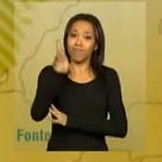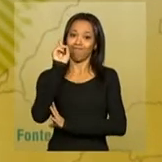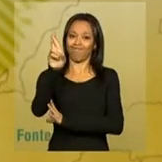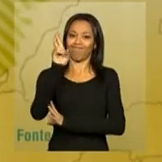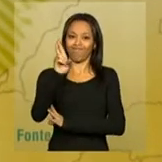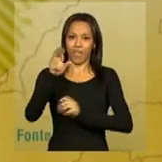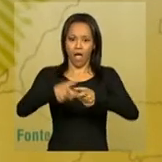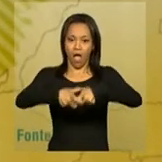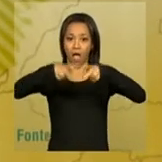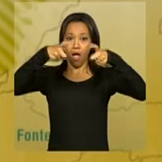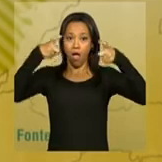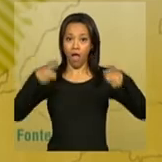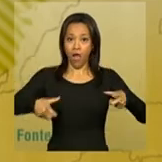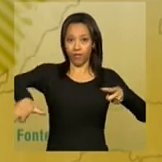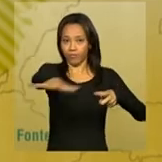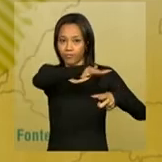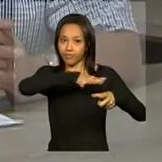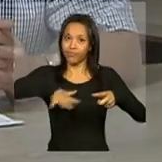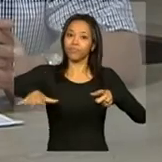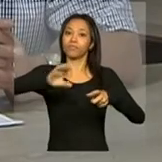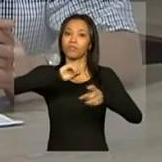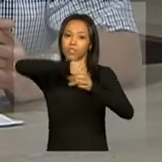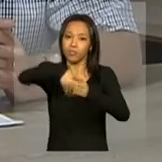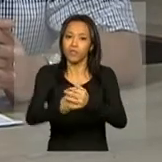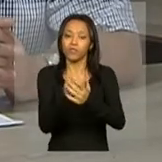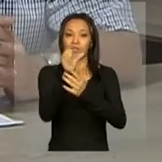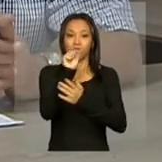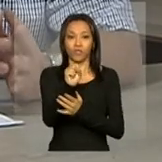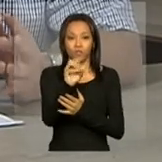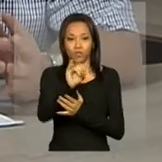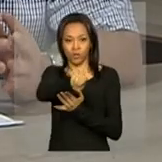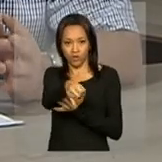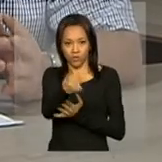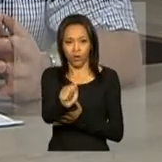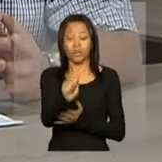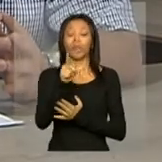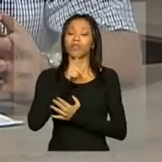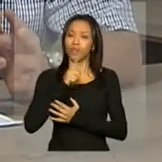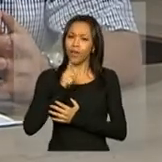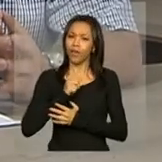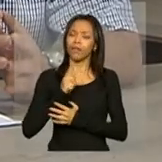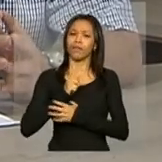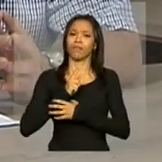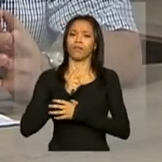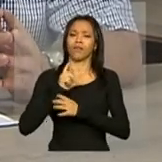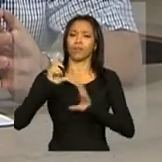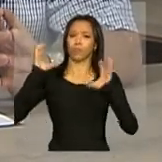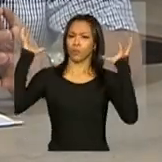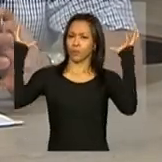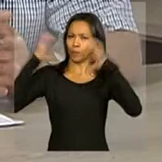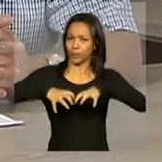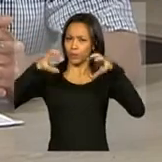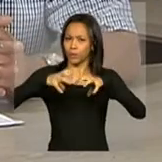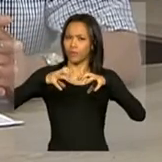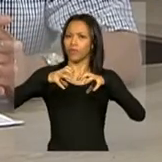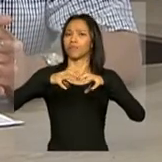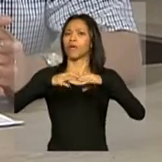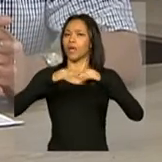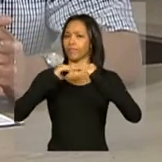maior área produtora do grão no país. Temos um regime de chuva muito, praticamente, regular.